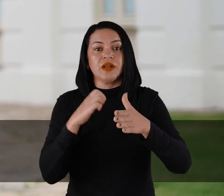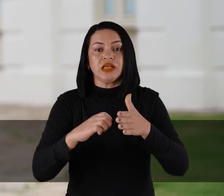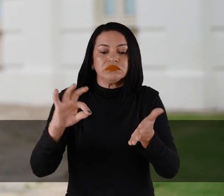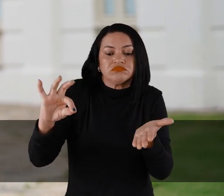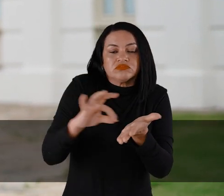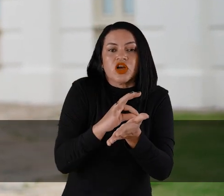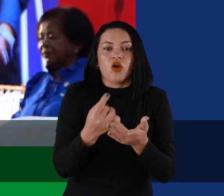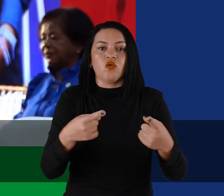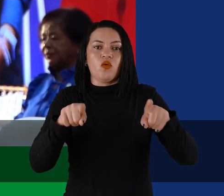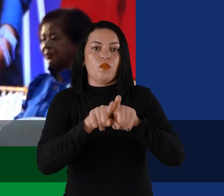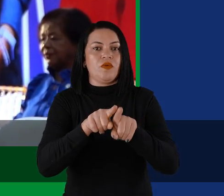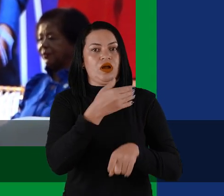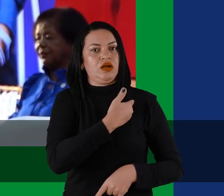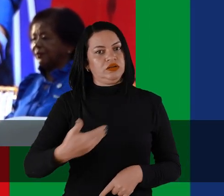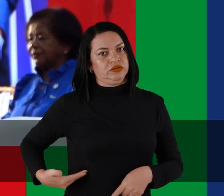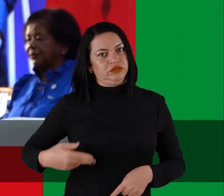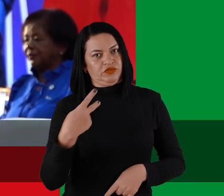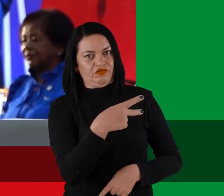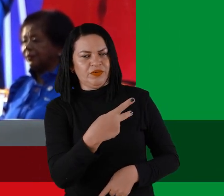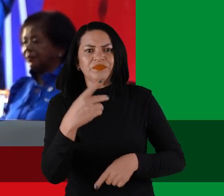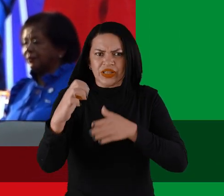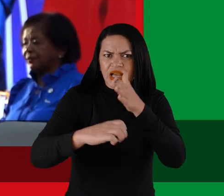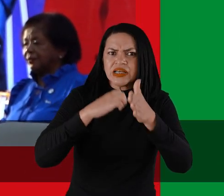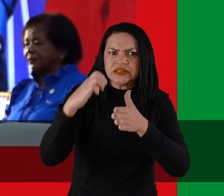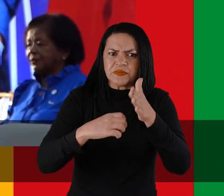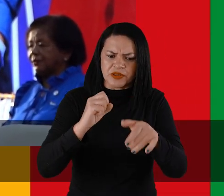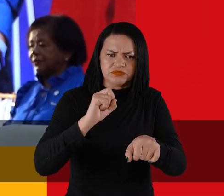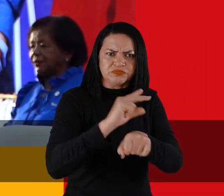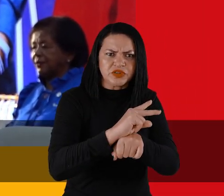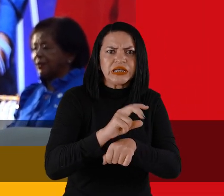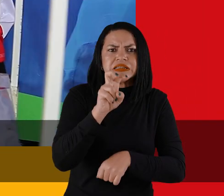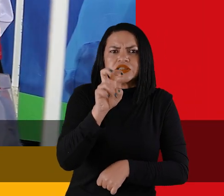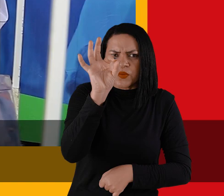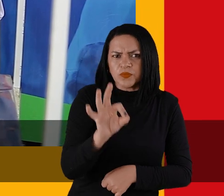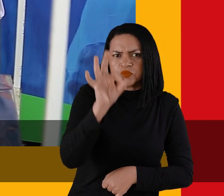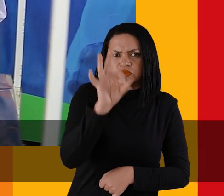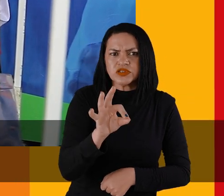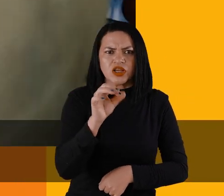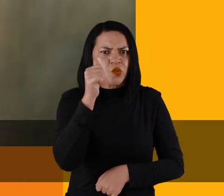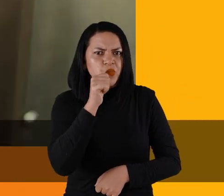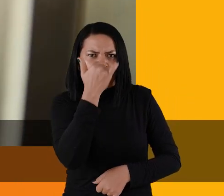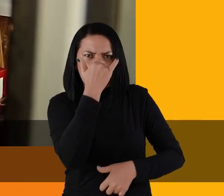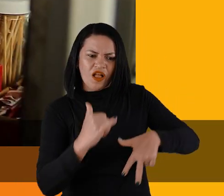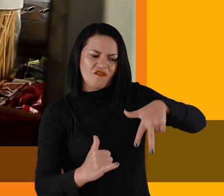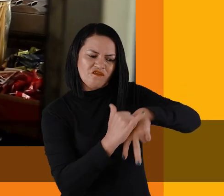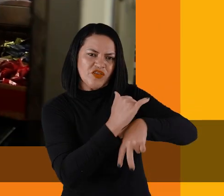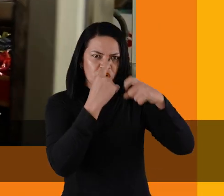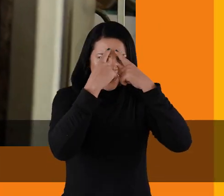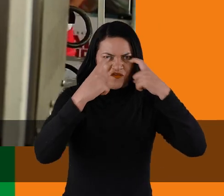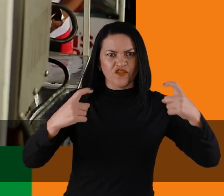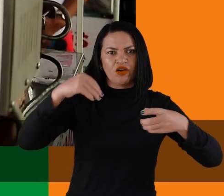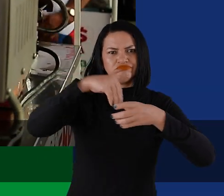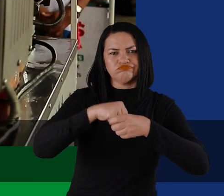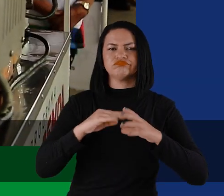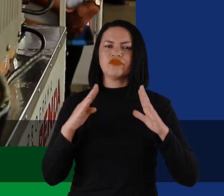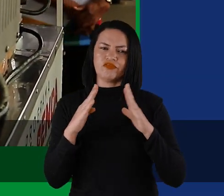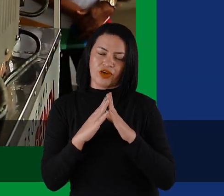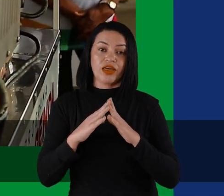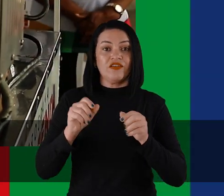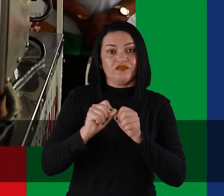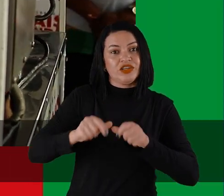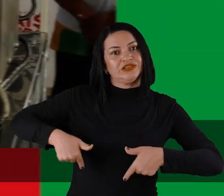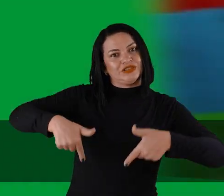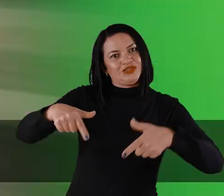com a administração pública. As empresas deverão empregar pelo menos 5% de mão de obra de mulheres vítimas de violência doméstica na